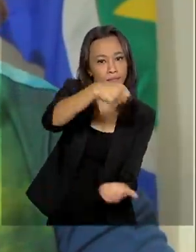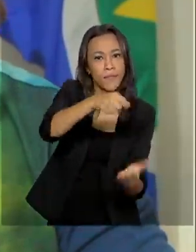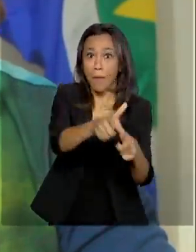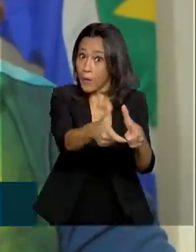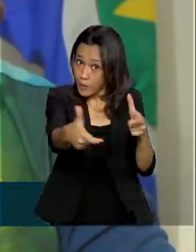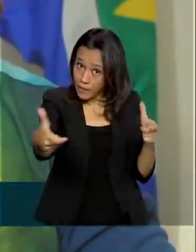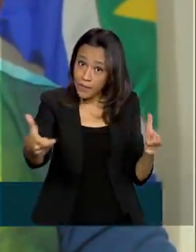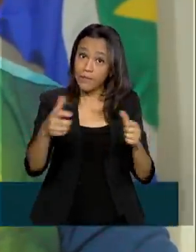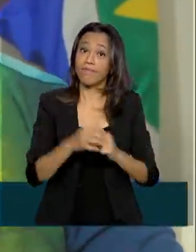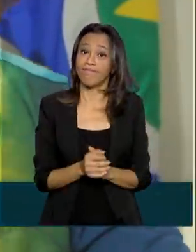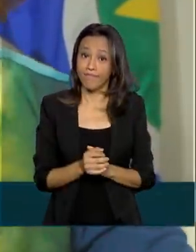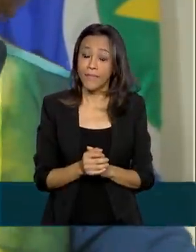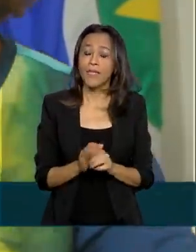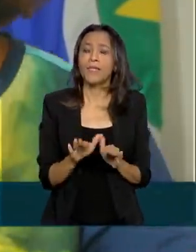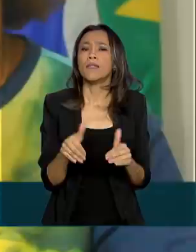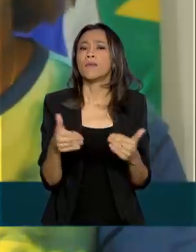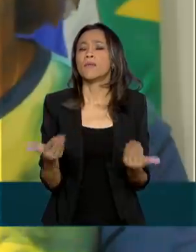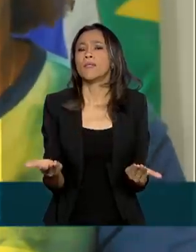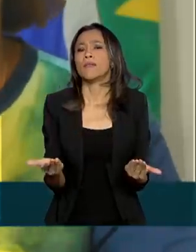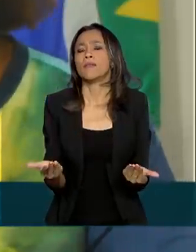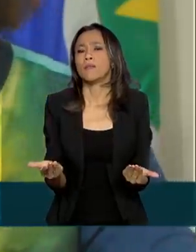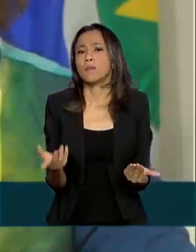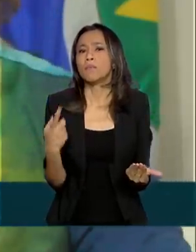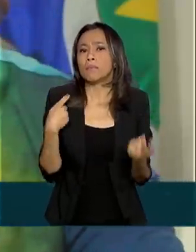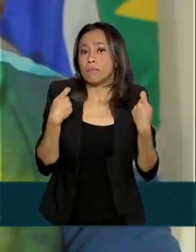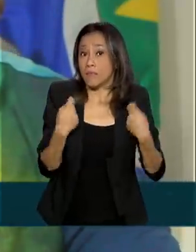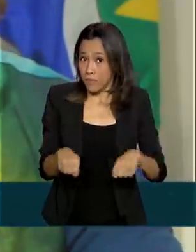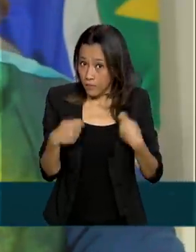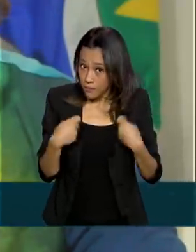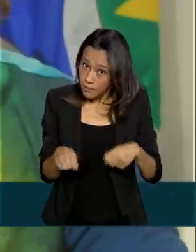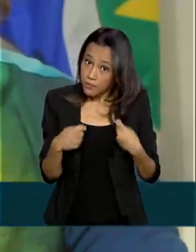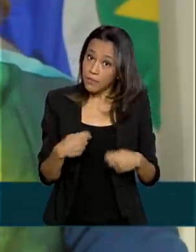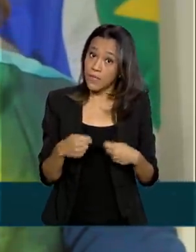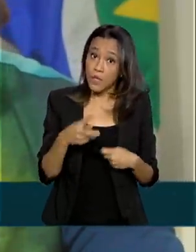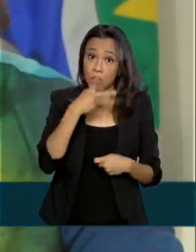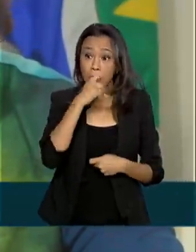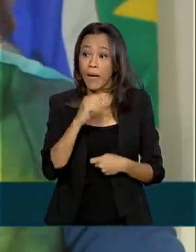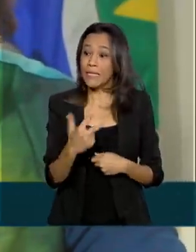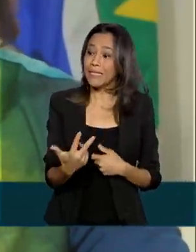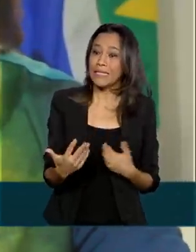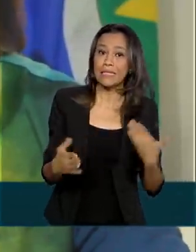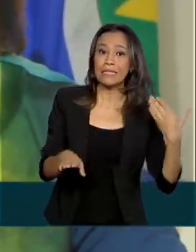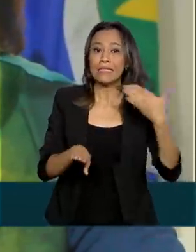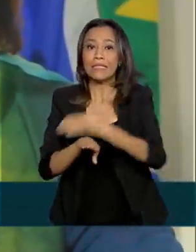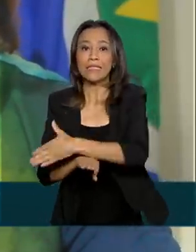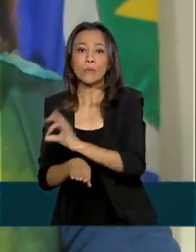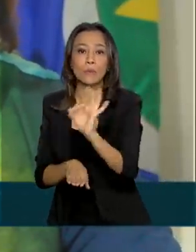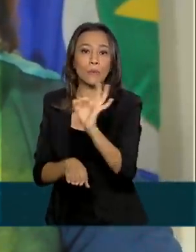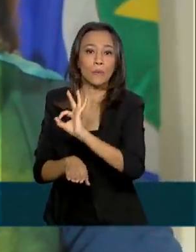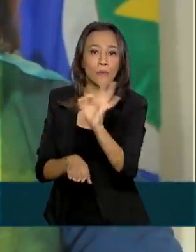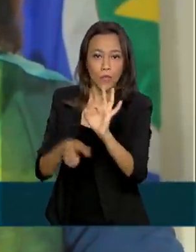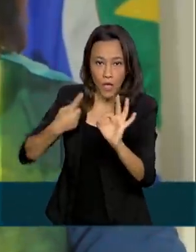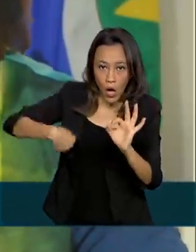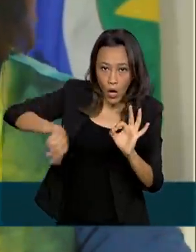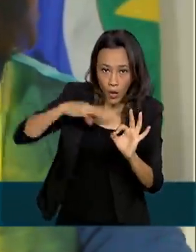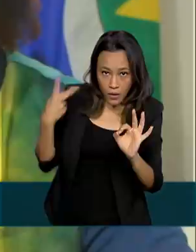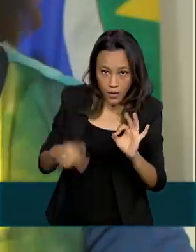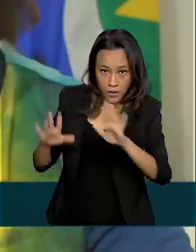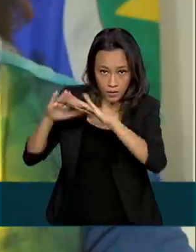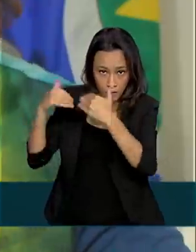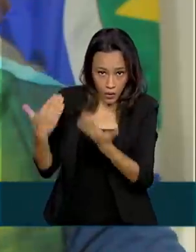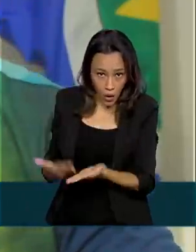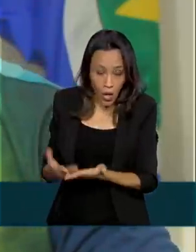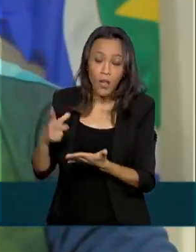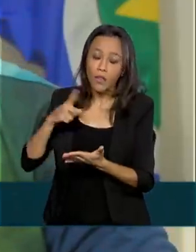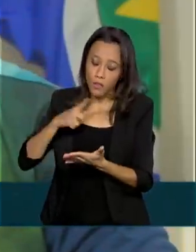E quando necessário, quando os pais não têm acesso, nós disponibilizamos o